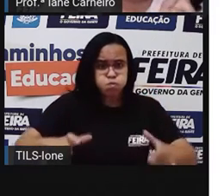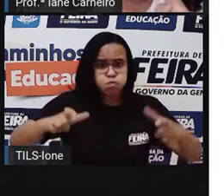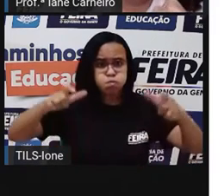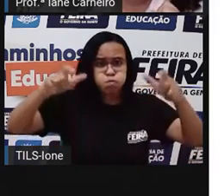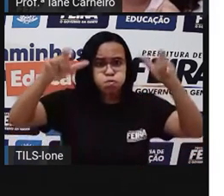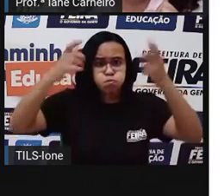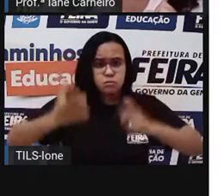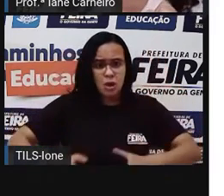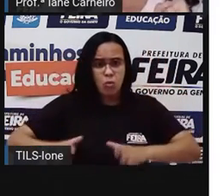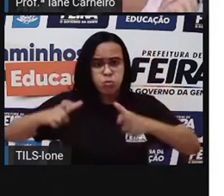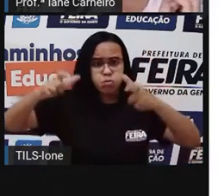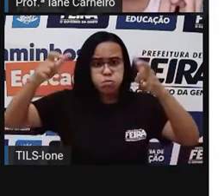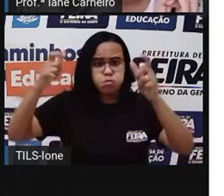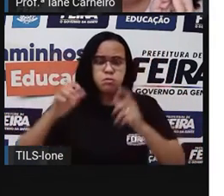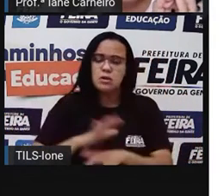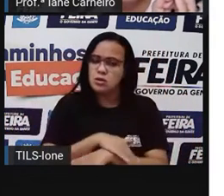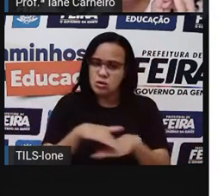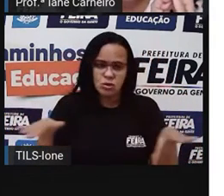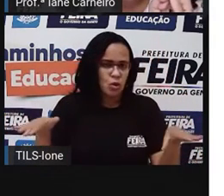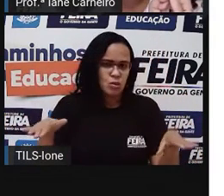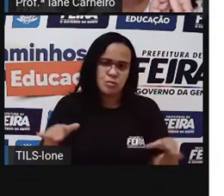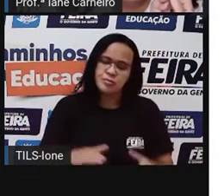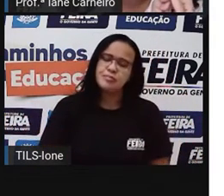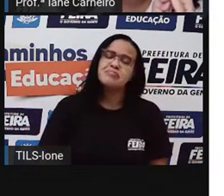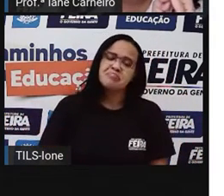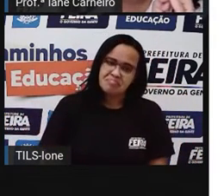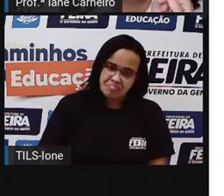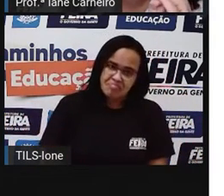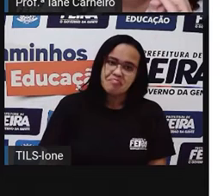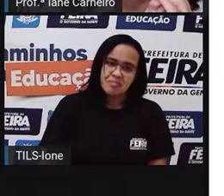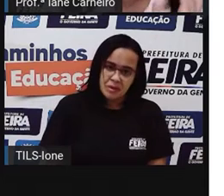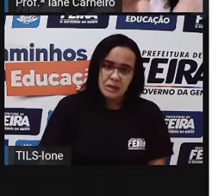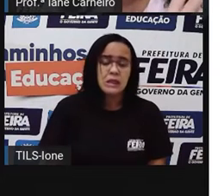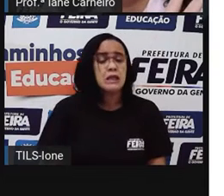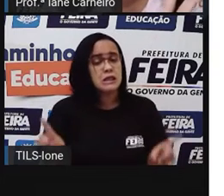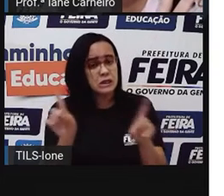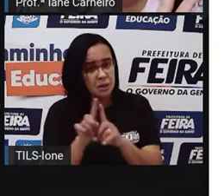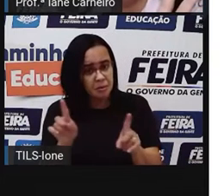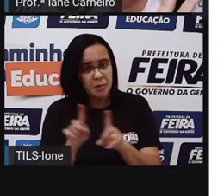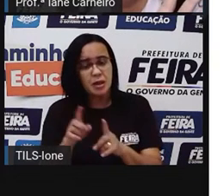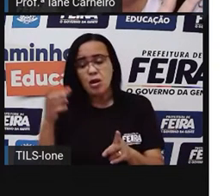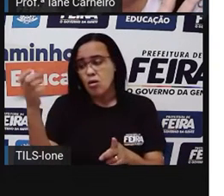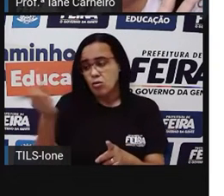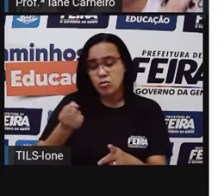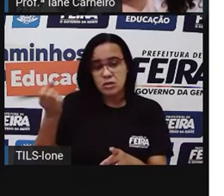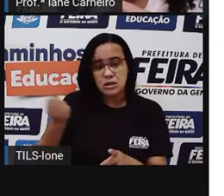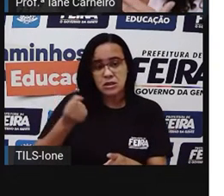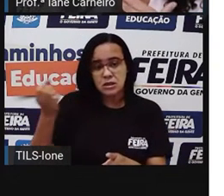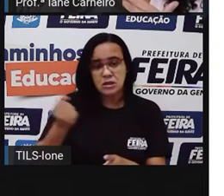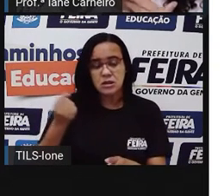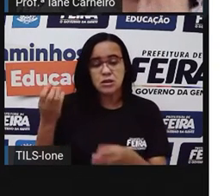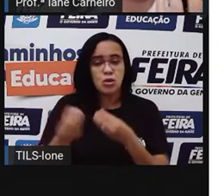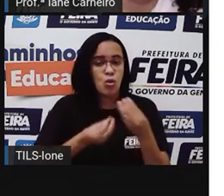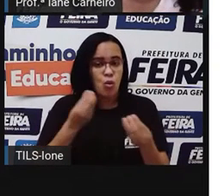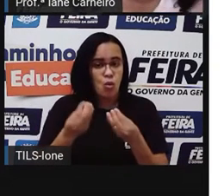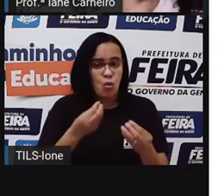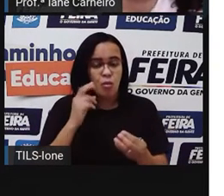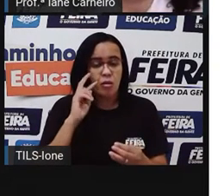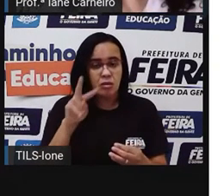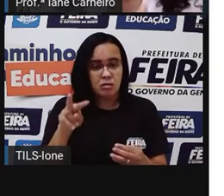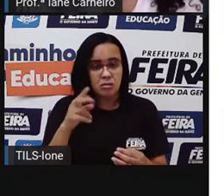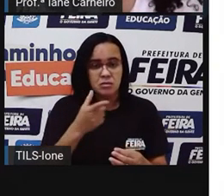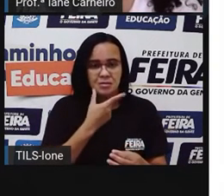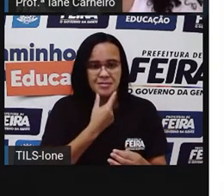Agora, do leite. O leite, ó. Aqui, a gente já bebe, já viu a foto da menininha aqui bebendo, né? Se ficar